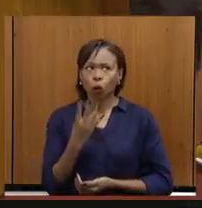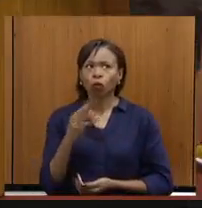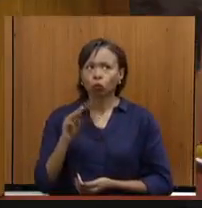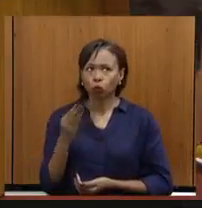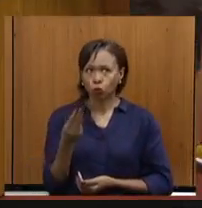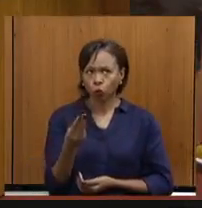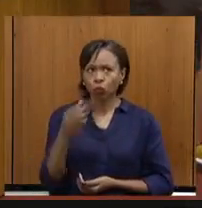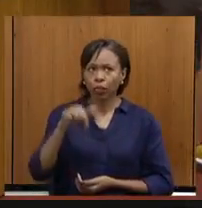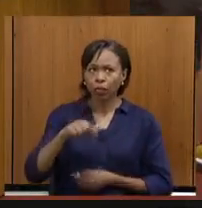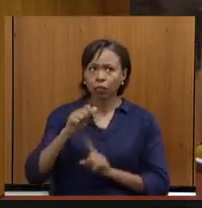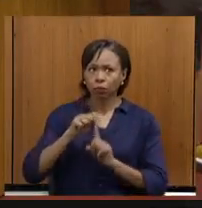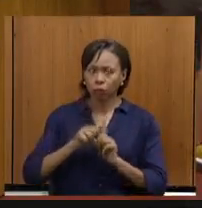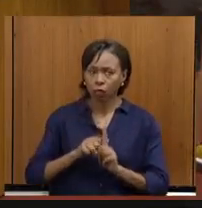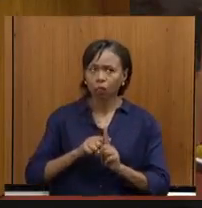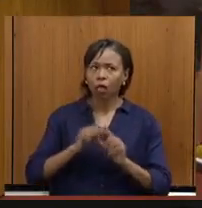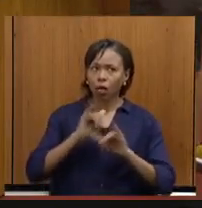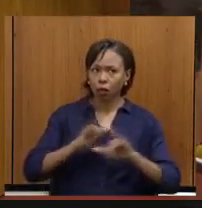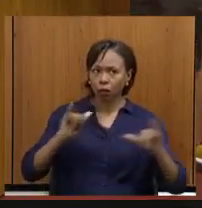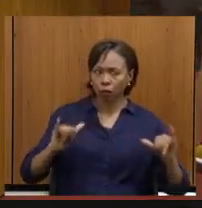campanhas que nós temos feito,